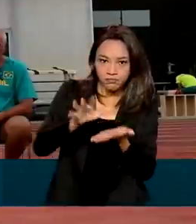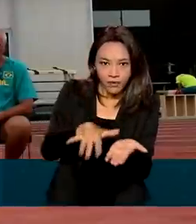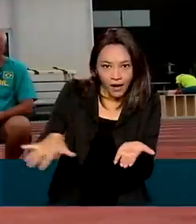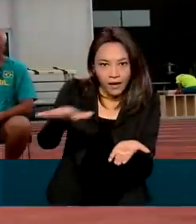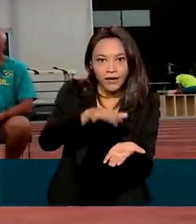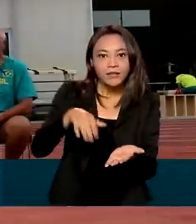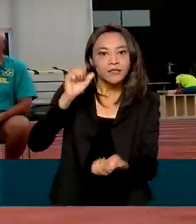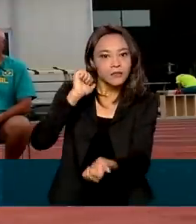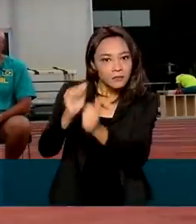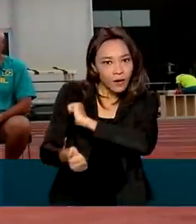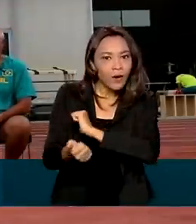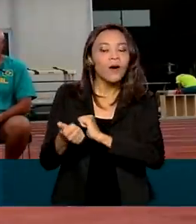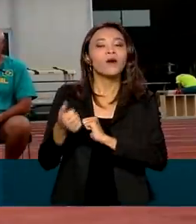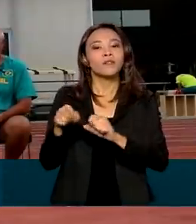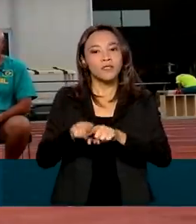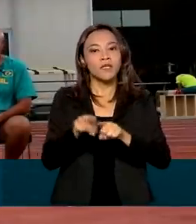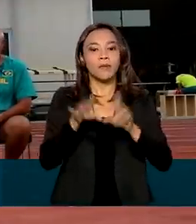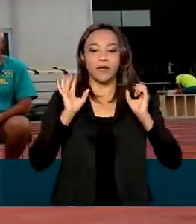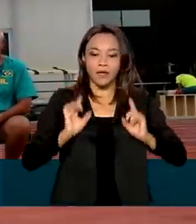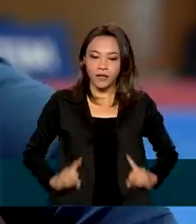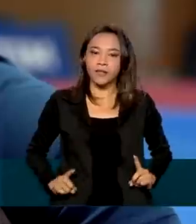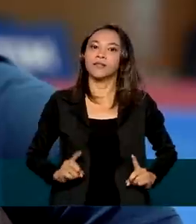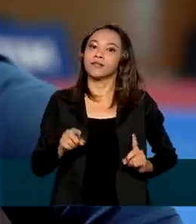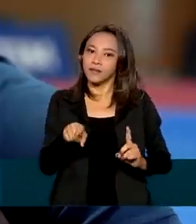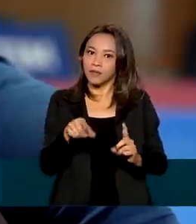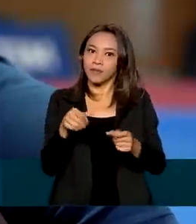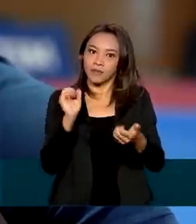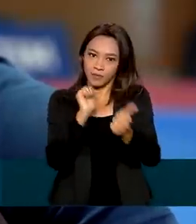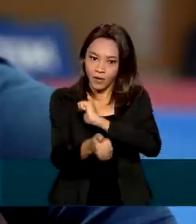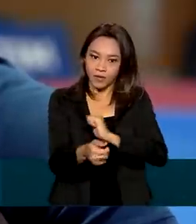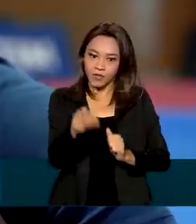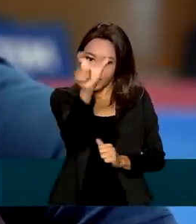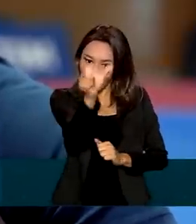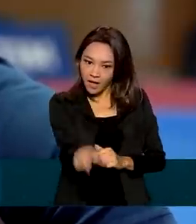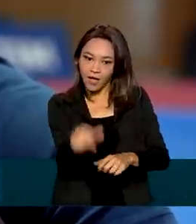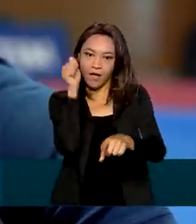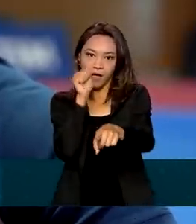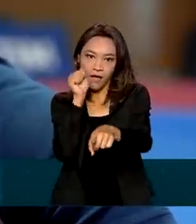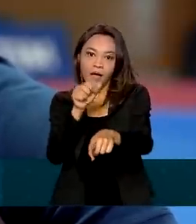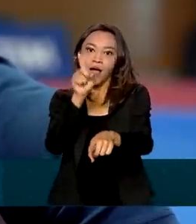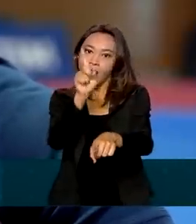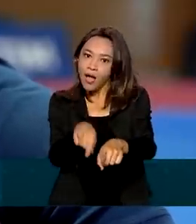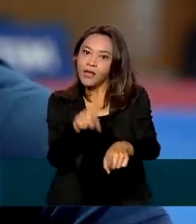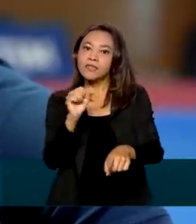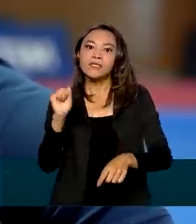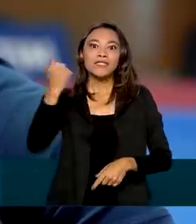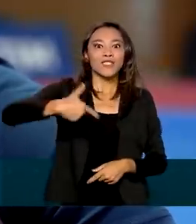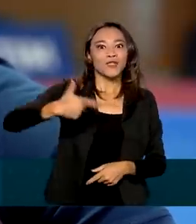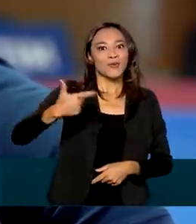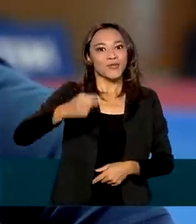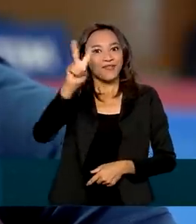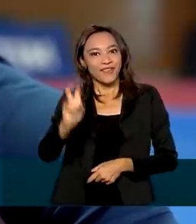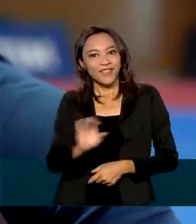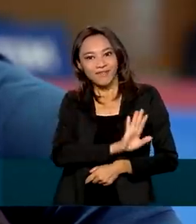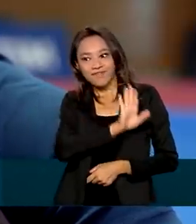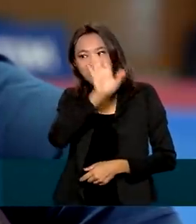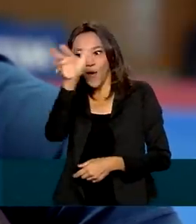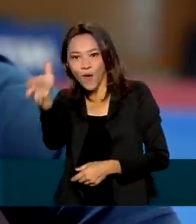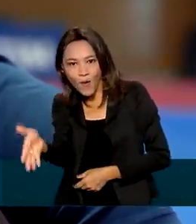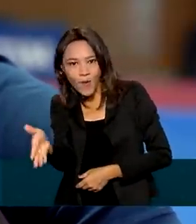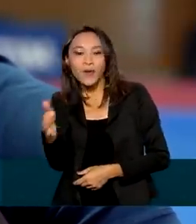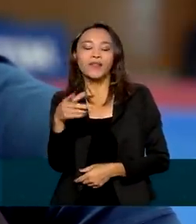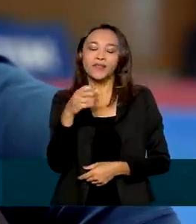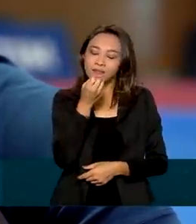para os Jogos Olímpicos e Paralímpicos de Tóquio. Laís Nunes, do Wrestling, está em sua segunda Olimpíada e tem boa